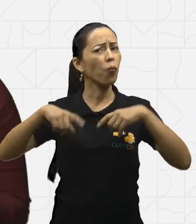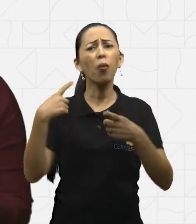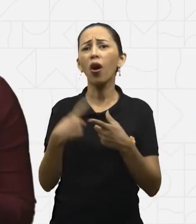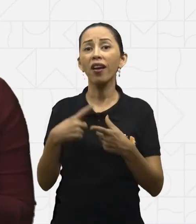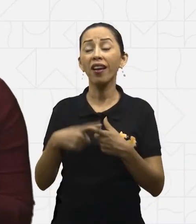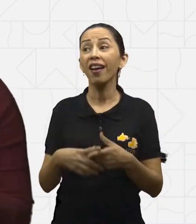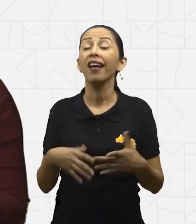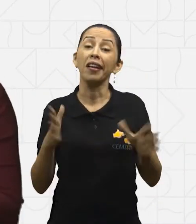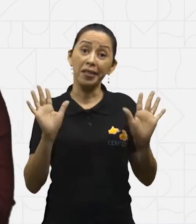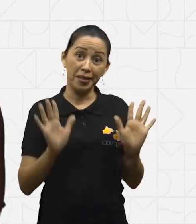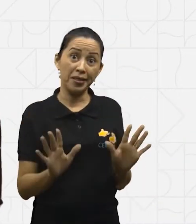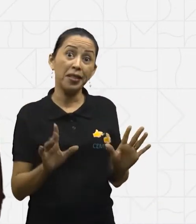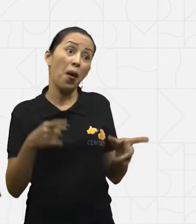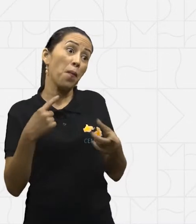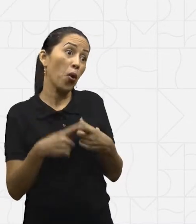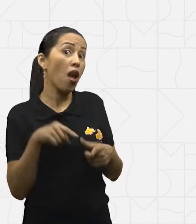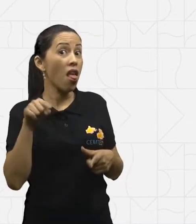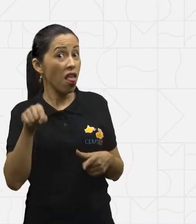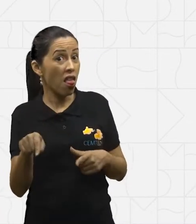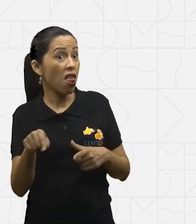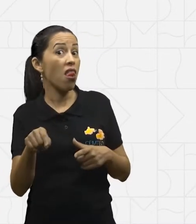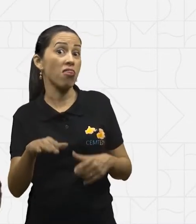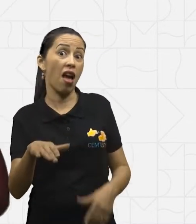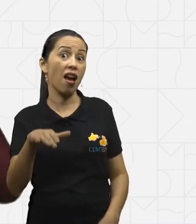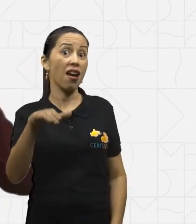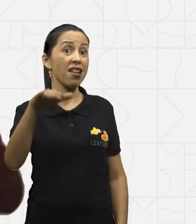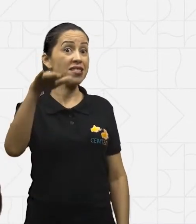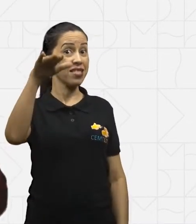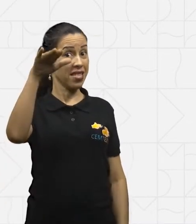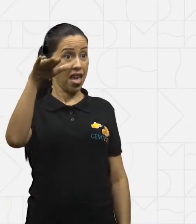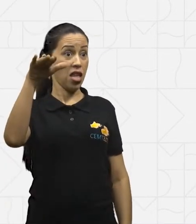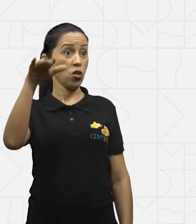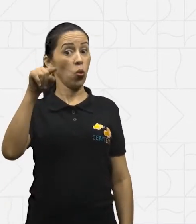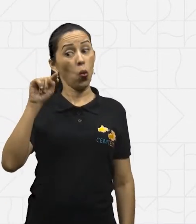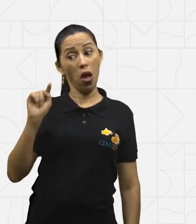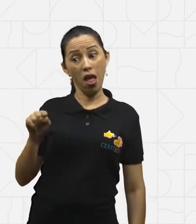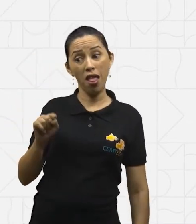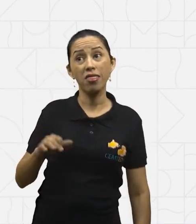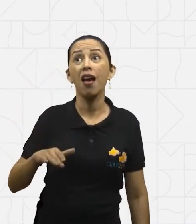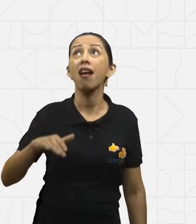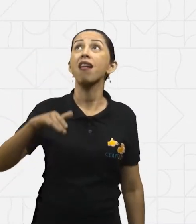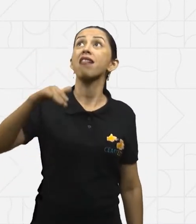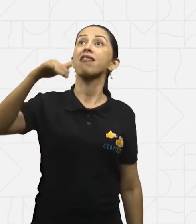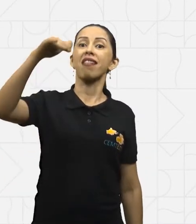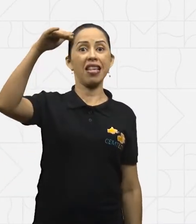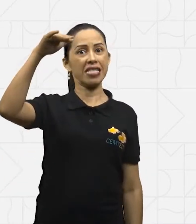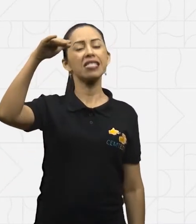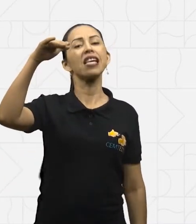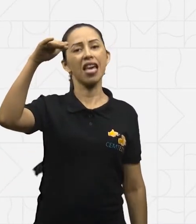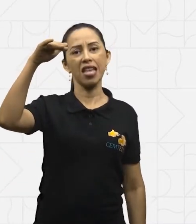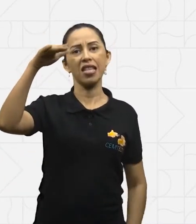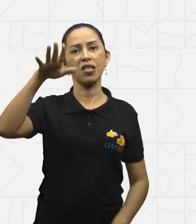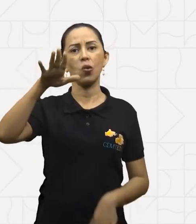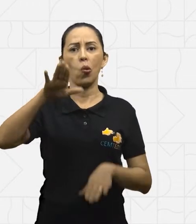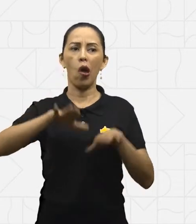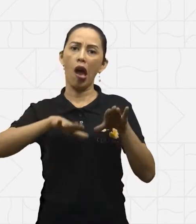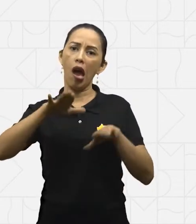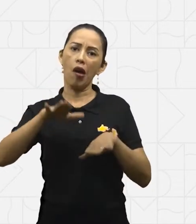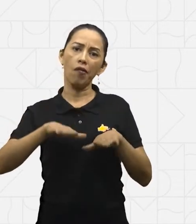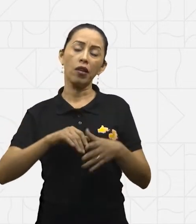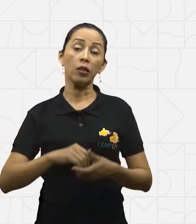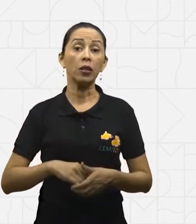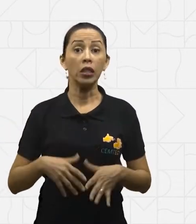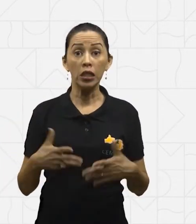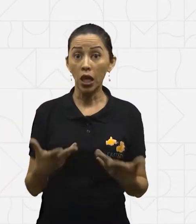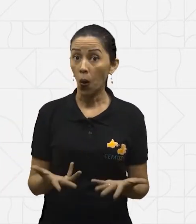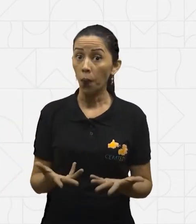O adolescente está crescendo, para cima, geralmente também crescendo em tamanho. E como ele está crescendo, ele vai comer muito mesmo